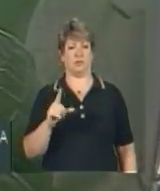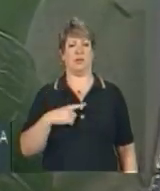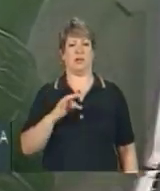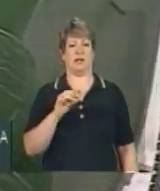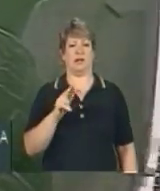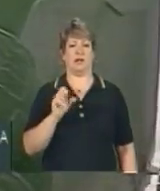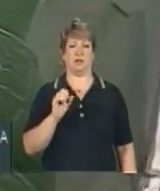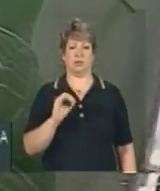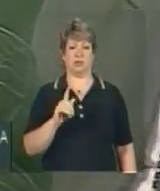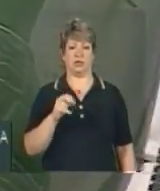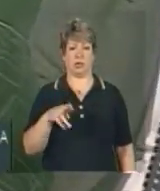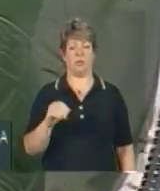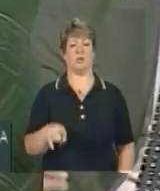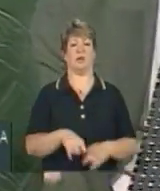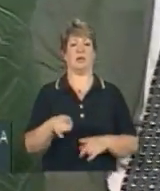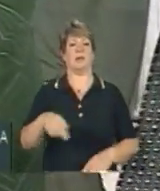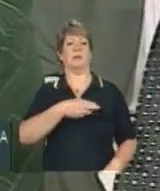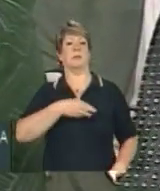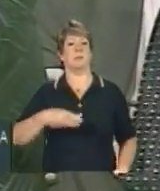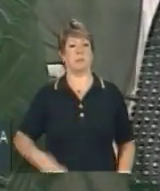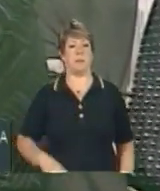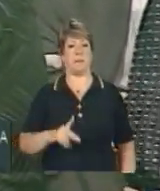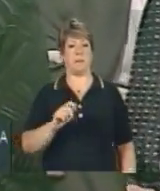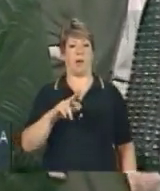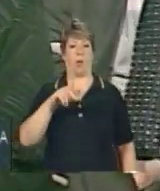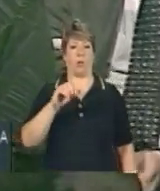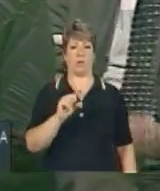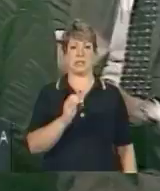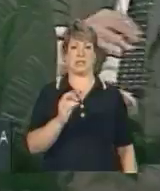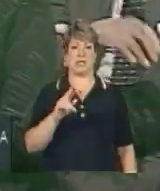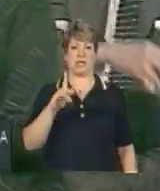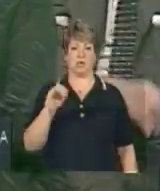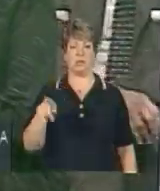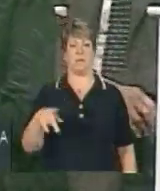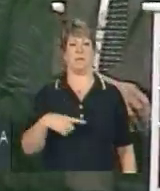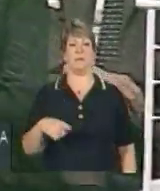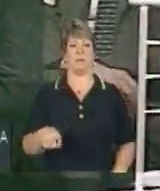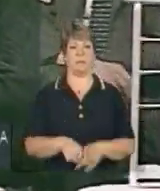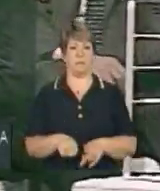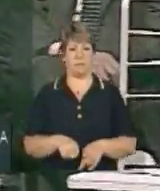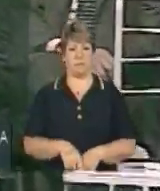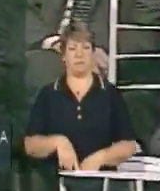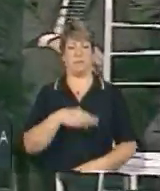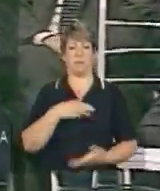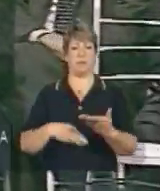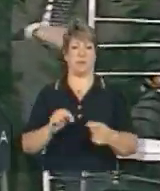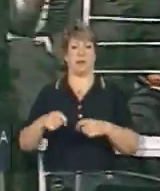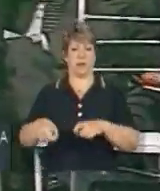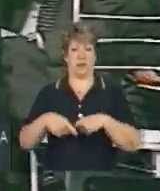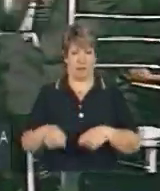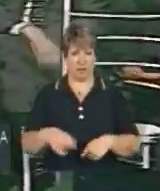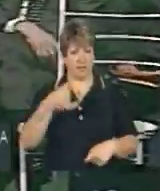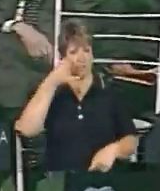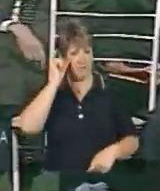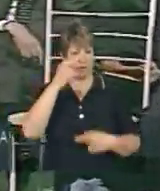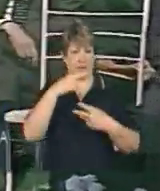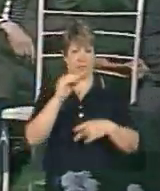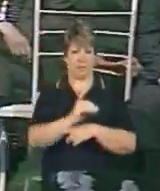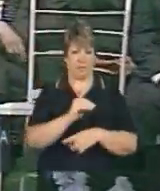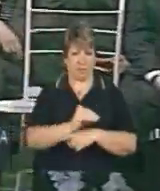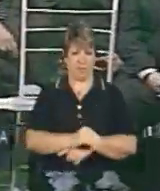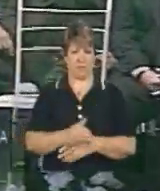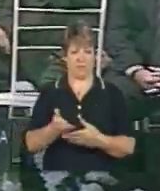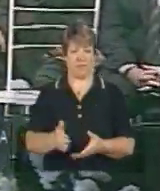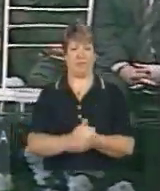Genro, ministro Paulo Sérgio Passos, ministro da Agricultura, Pecuária e Abastecimento, Mendes